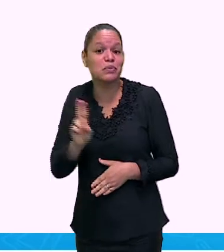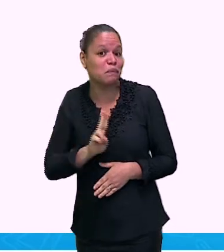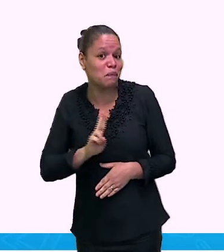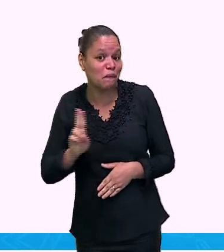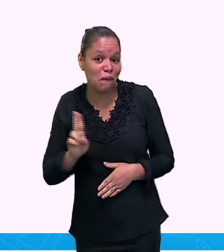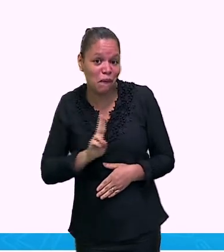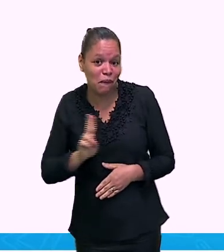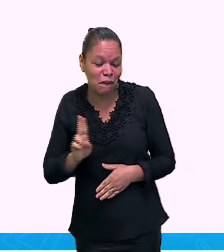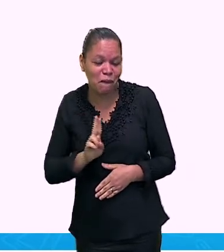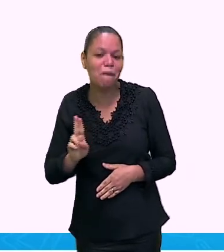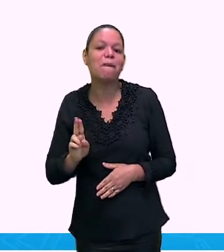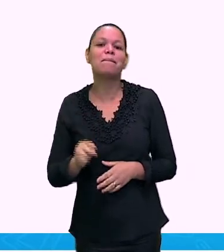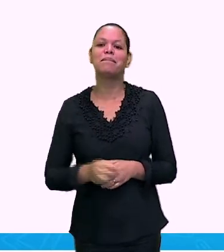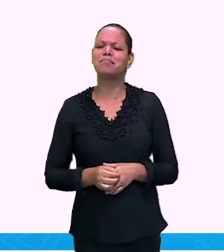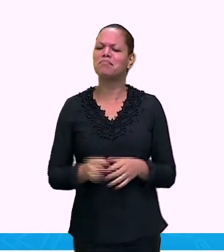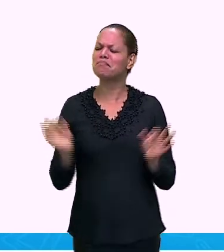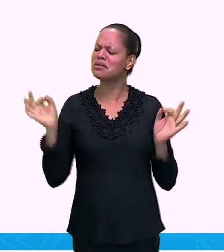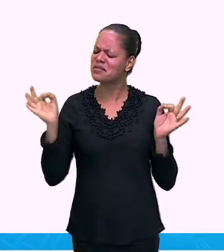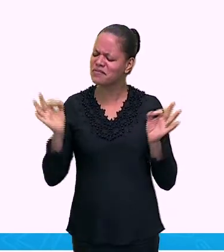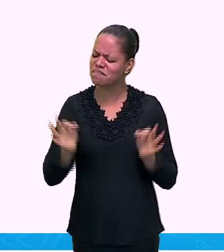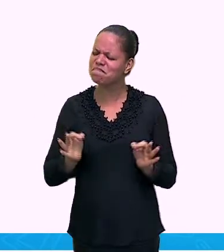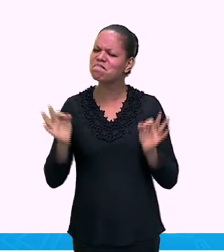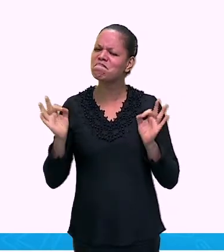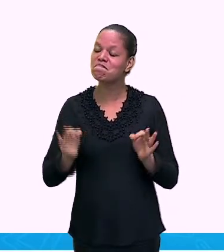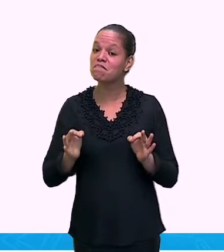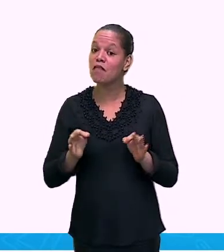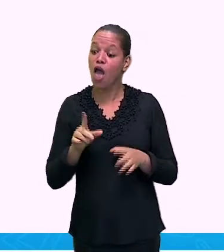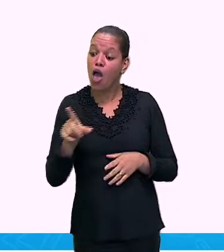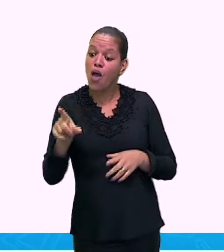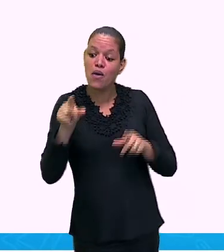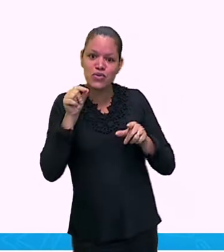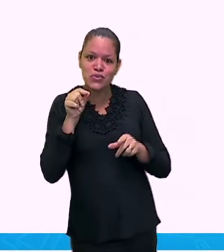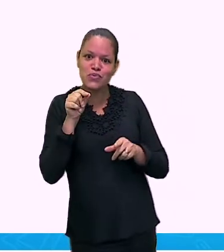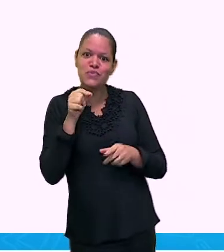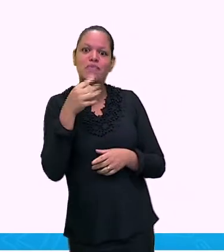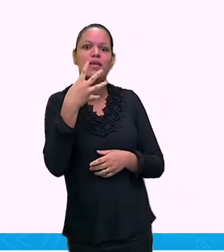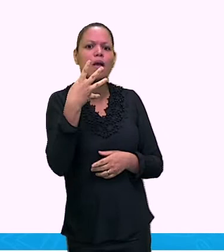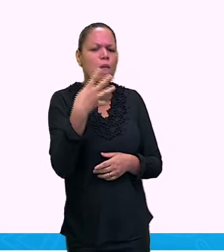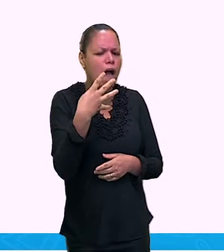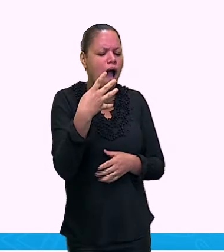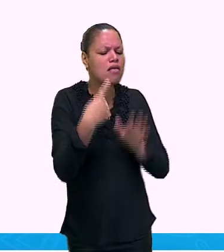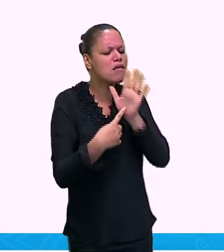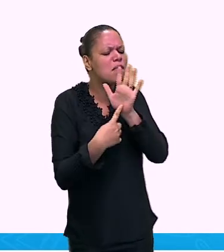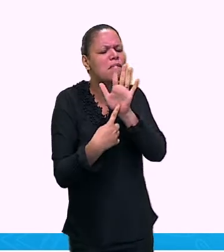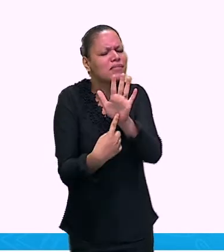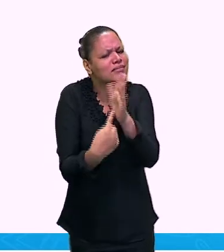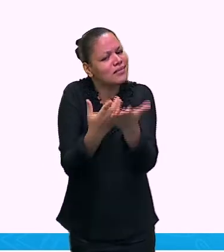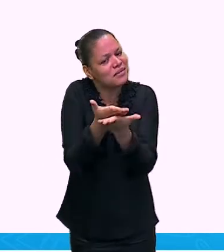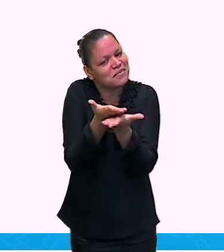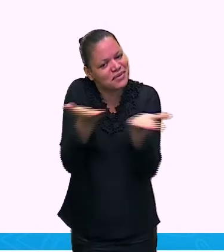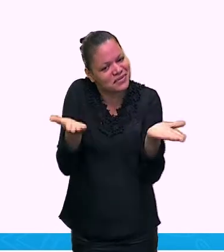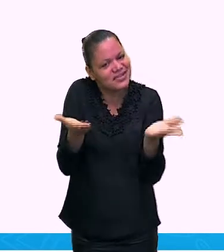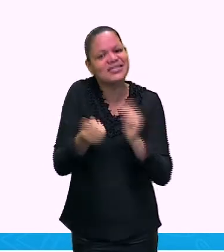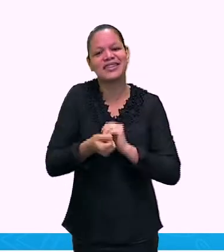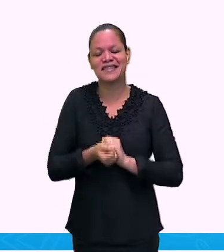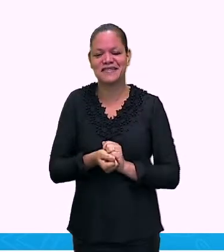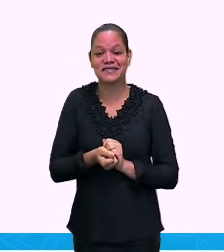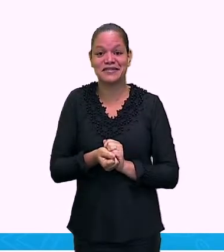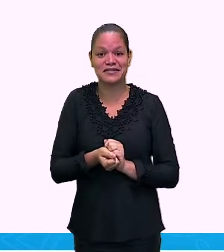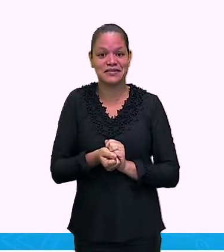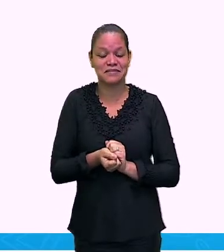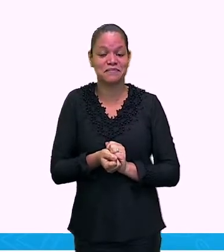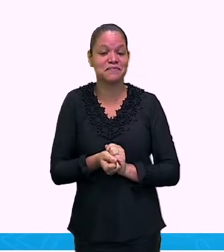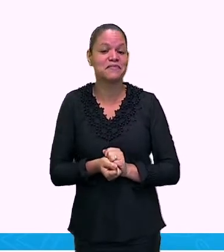nove nomes. Eu escolhi quatro iniciais pra aula de hoje. Olha só. Nosso país já se